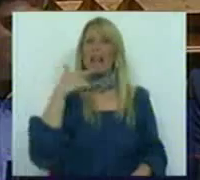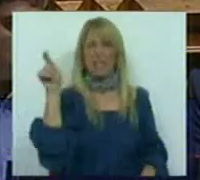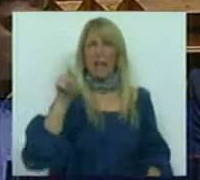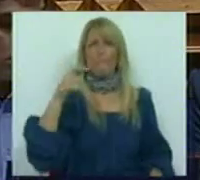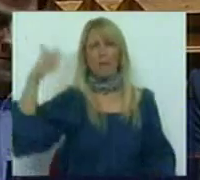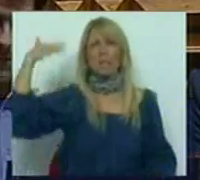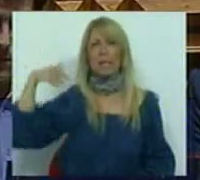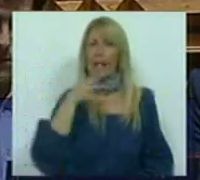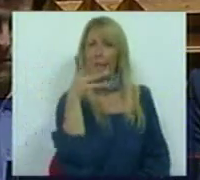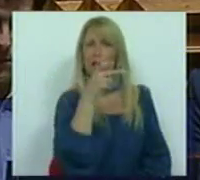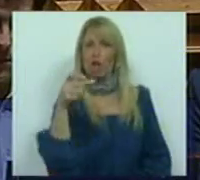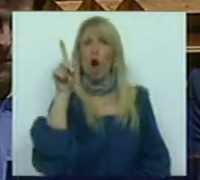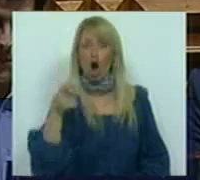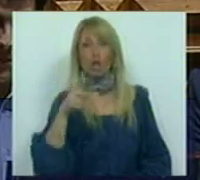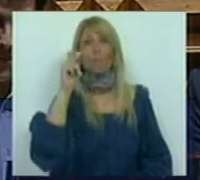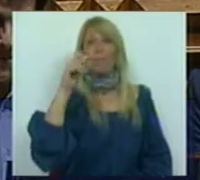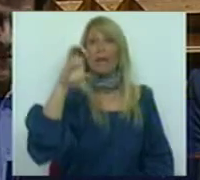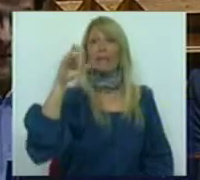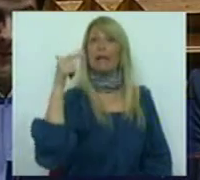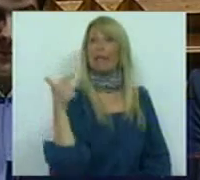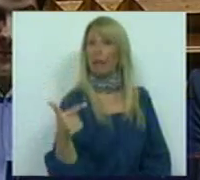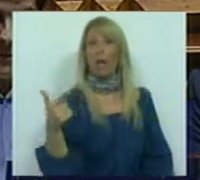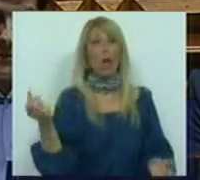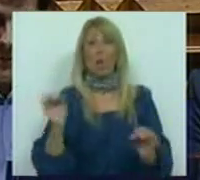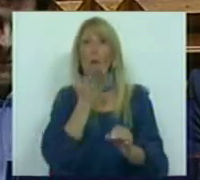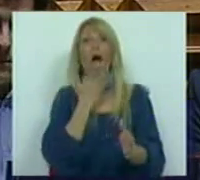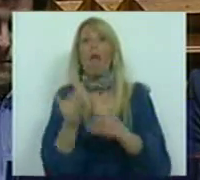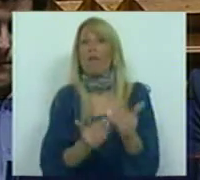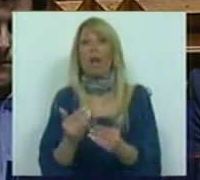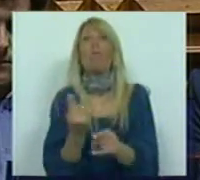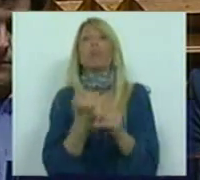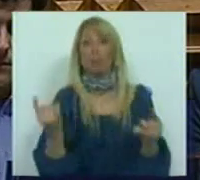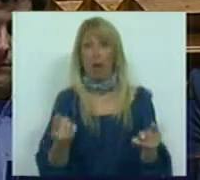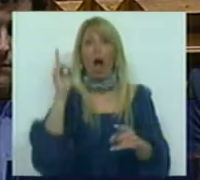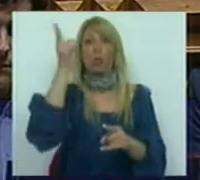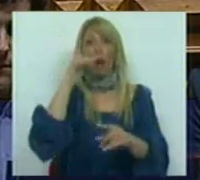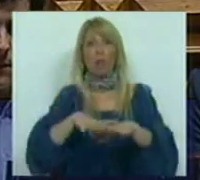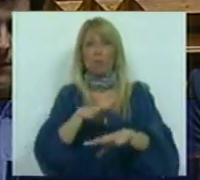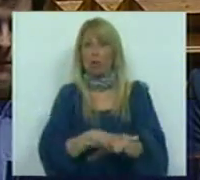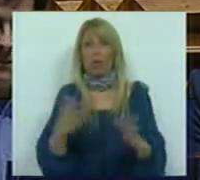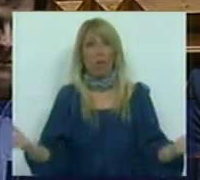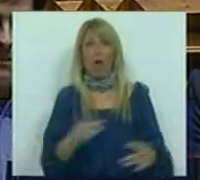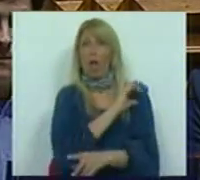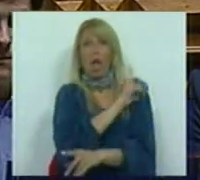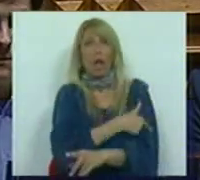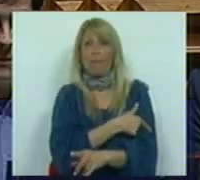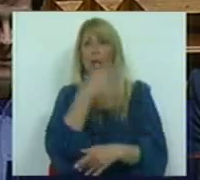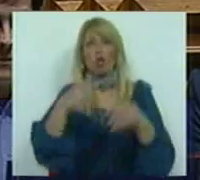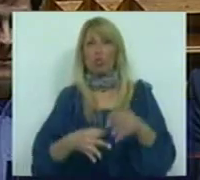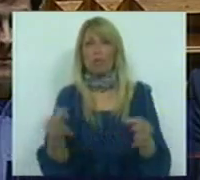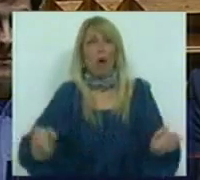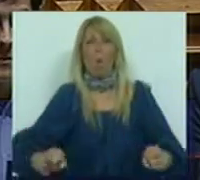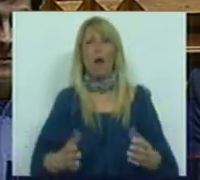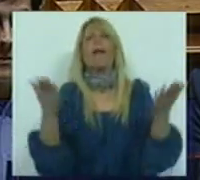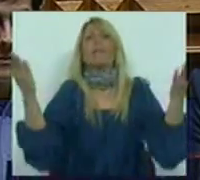atrás. A ACT não tem eficácia porque é uma autoridade administrativa, sem capacidade judicial. Então, mas